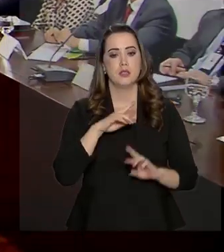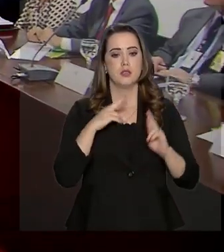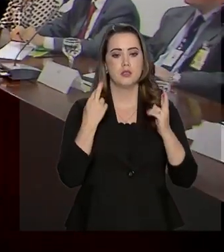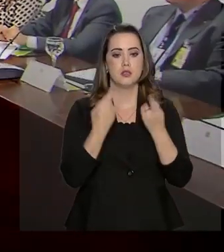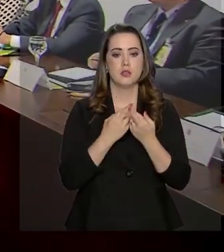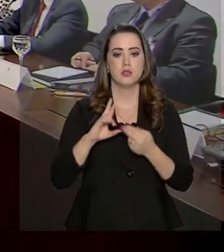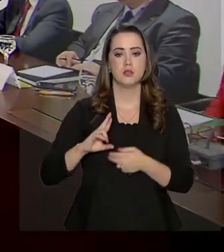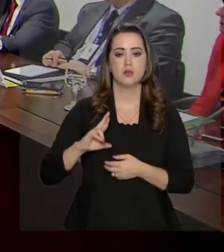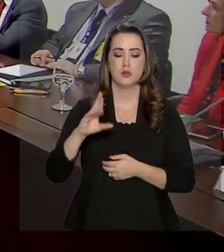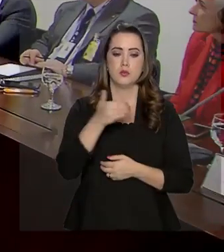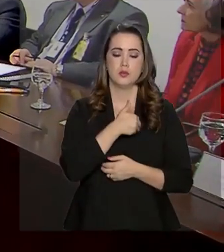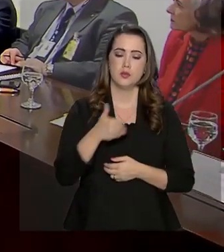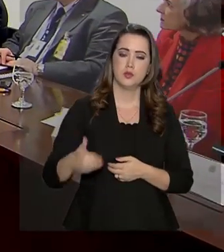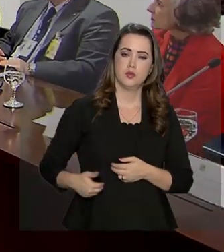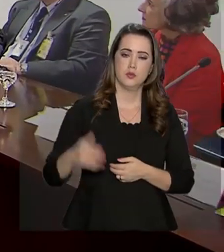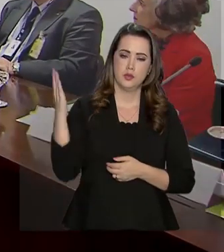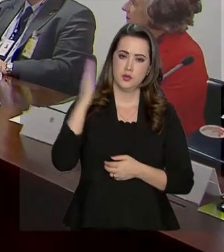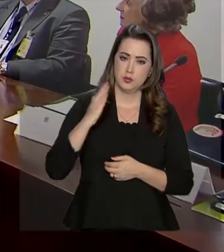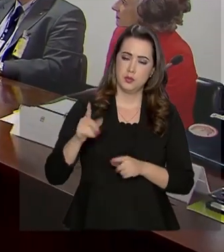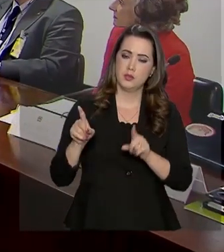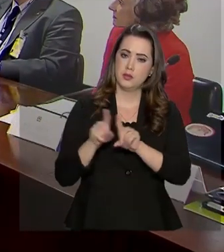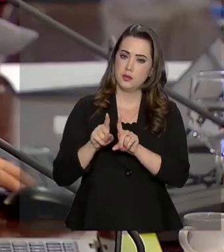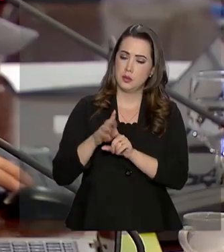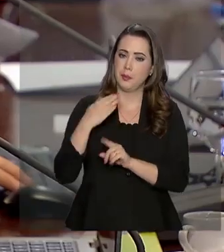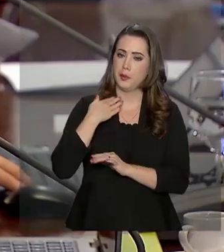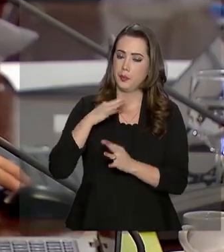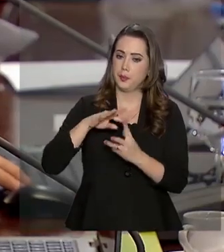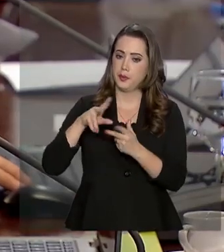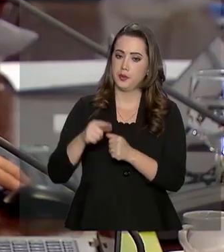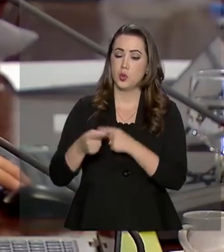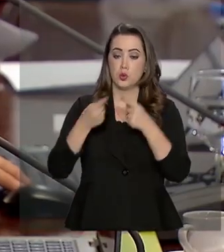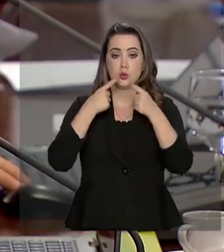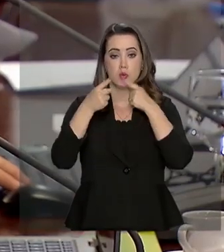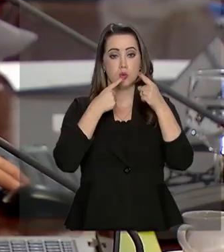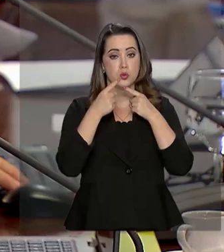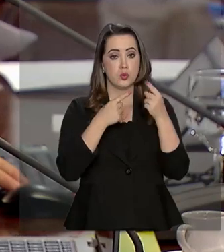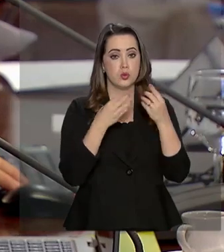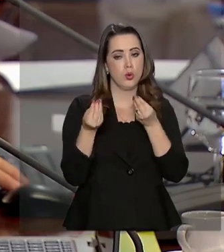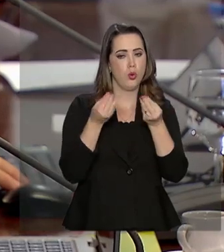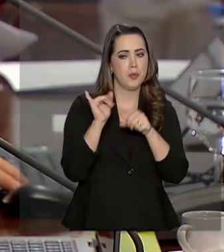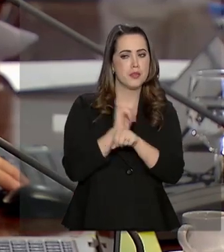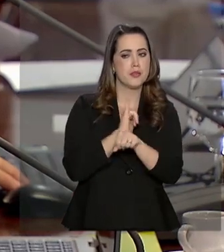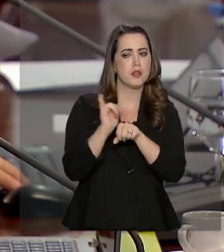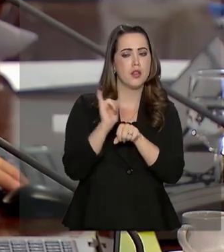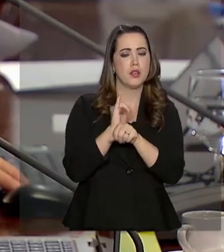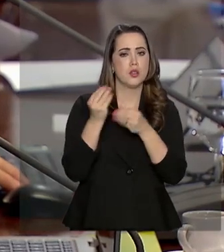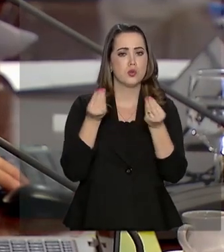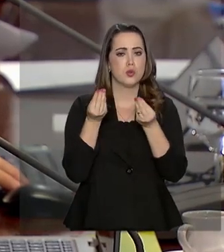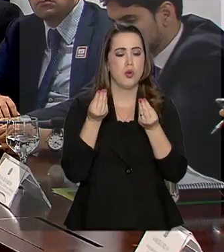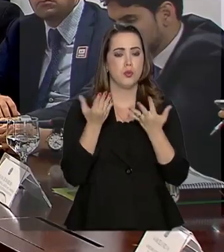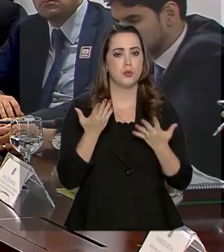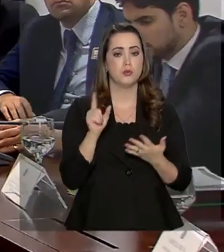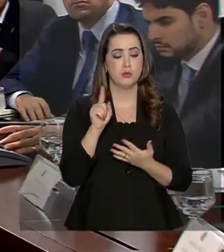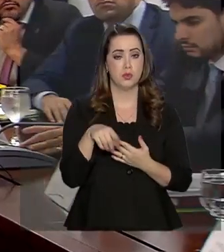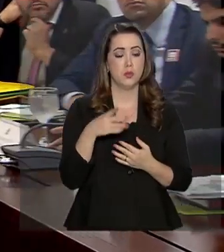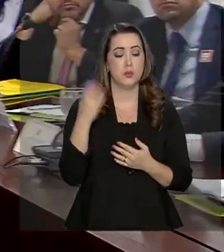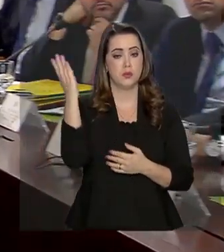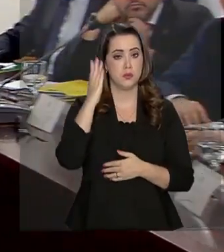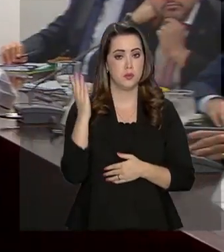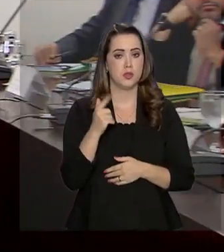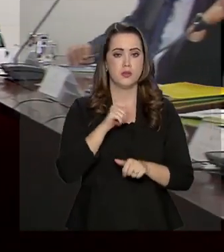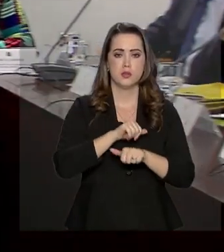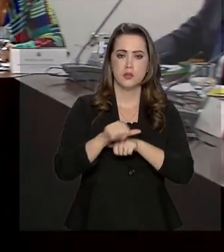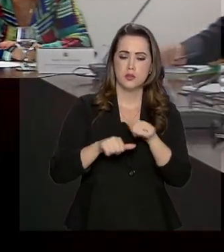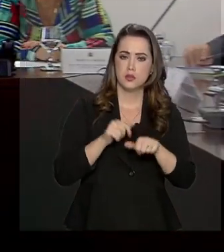representantes do governo brasileiro e do Banco Mundial, foram discutidas as estratégias a serem aplicadas para que o Brasil